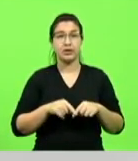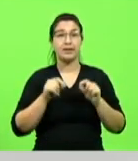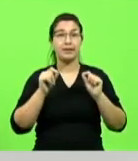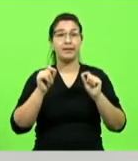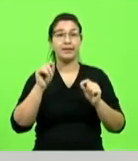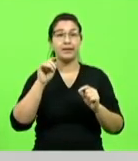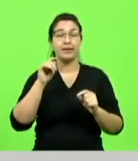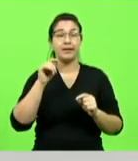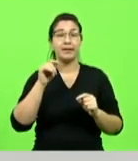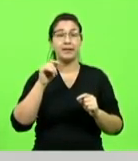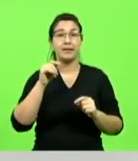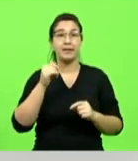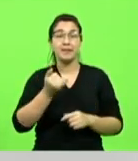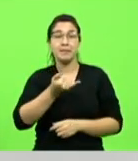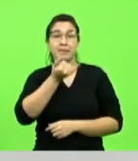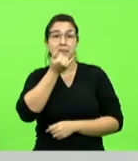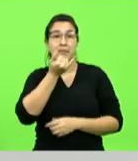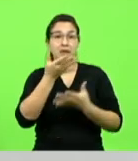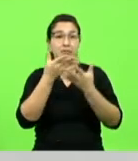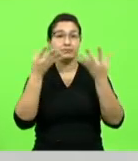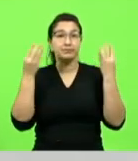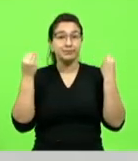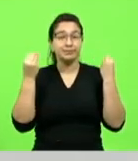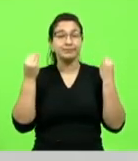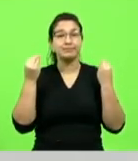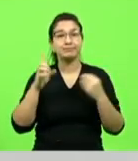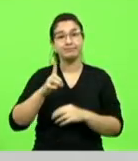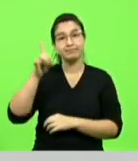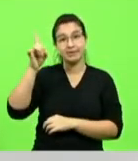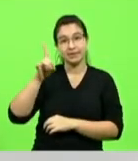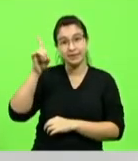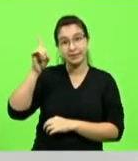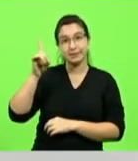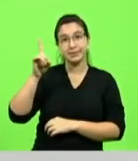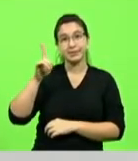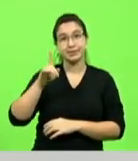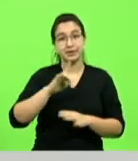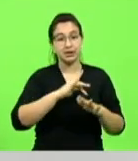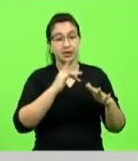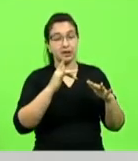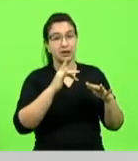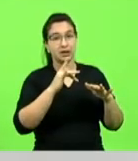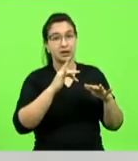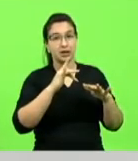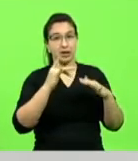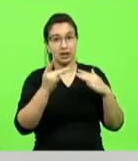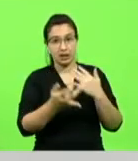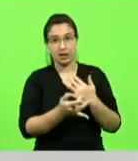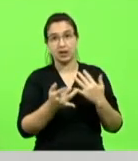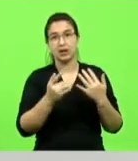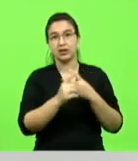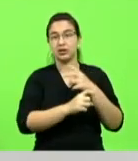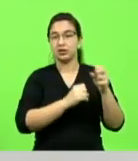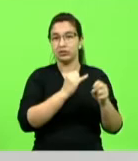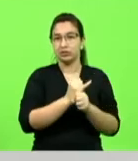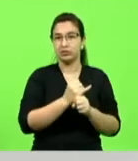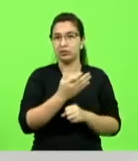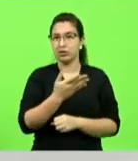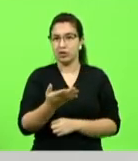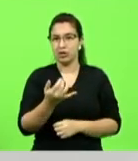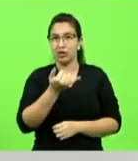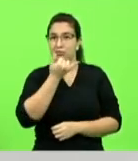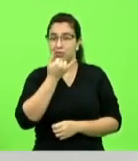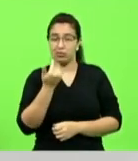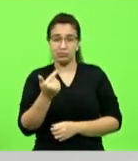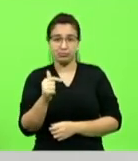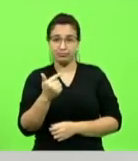é Deus a internet não nem as redes sociais esse período de home office era para o sujeito realmente estar